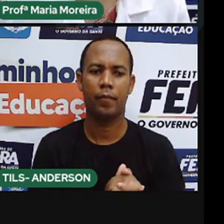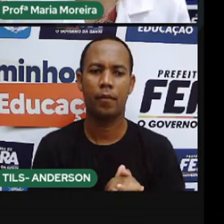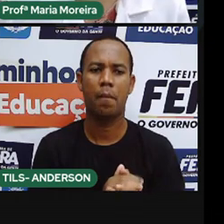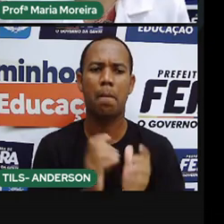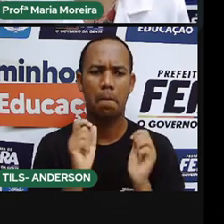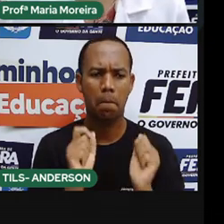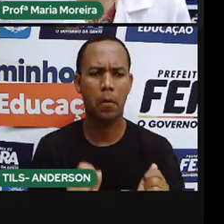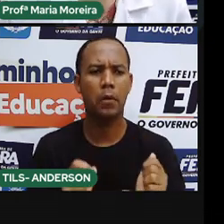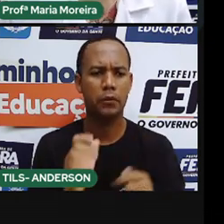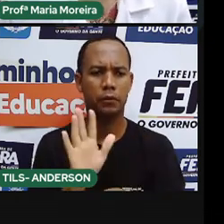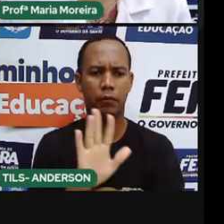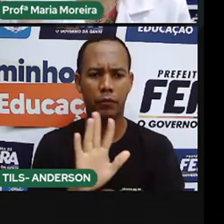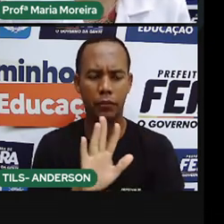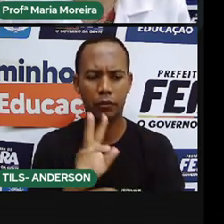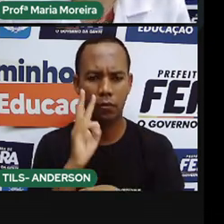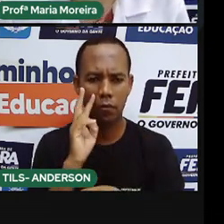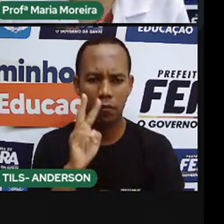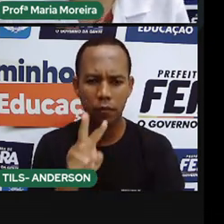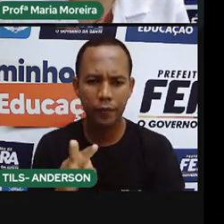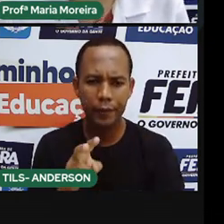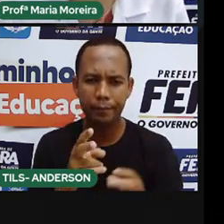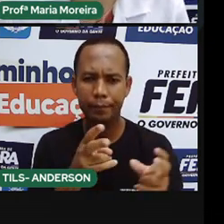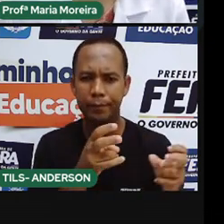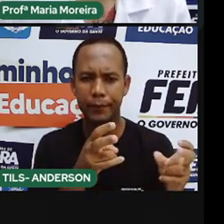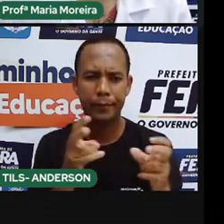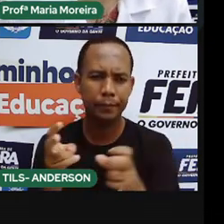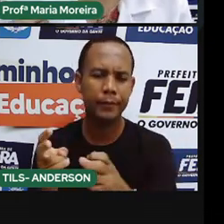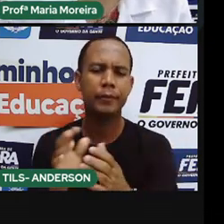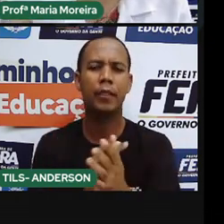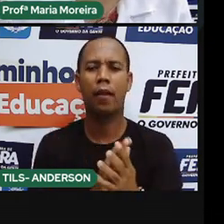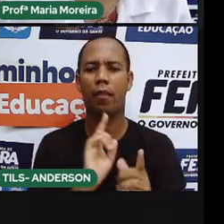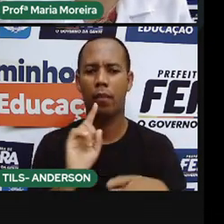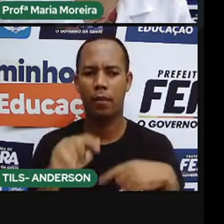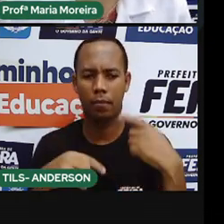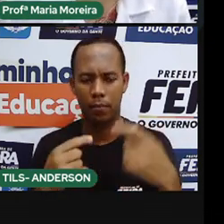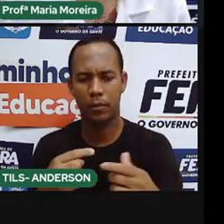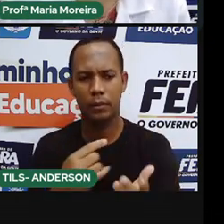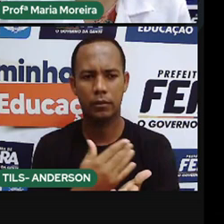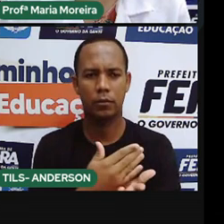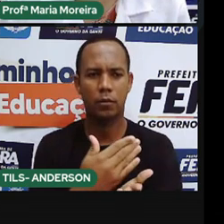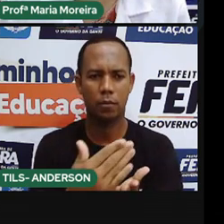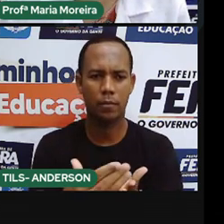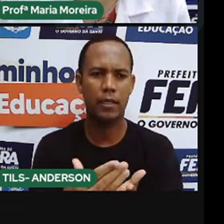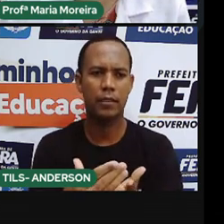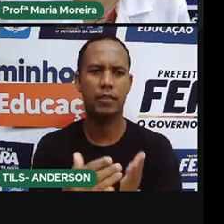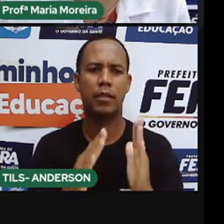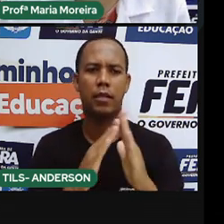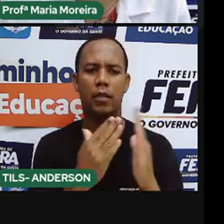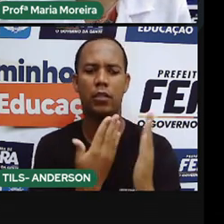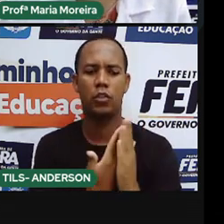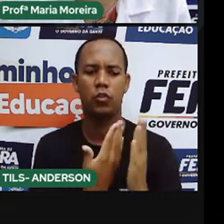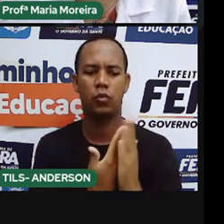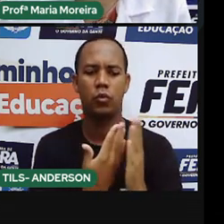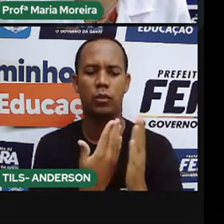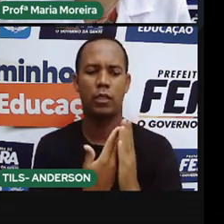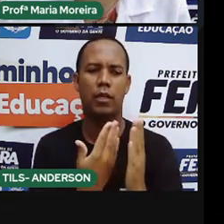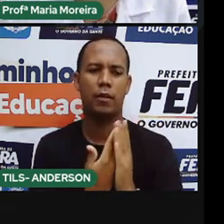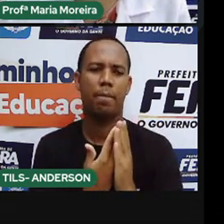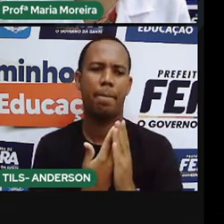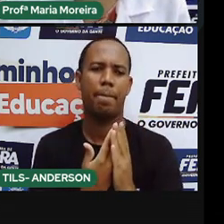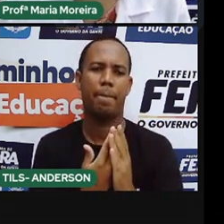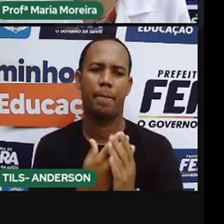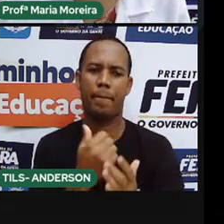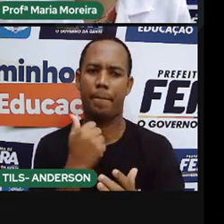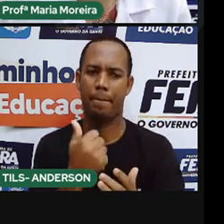vídeo, certo? Depois de reassistir o vídeo, aí você vai começar a elencar essas palavras que a PRO tá pedindo pra